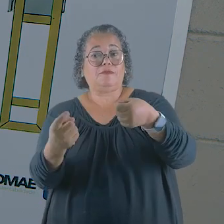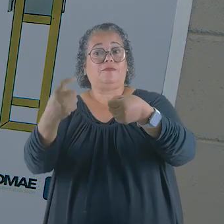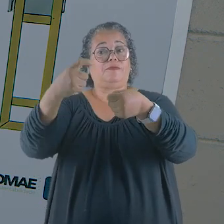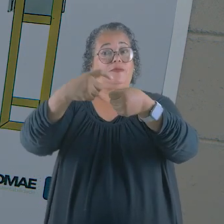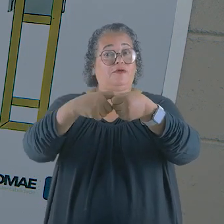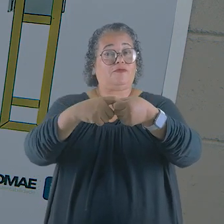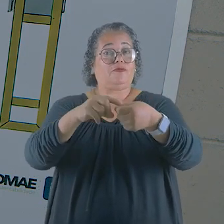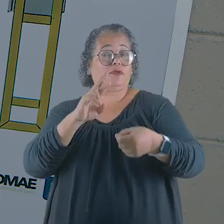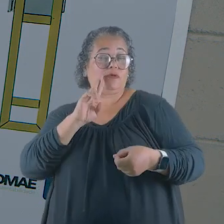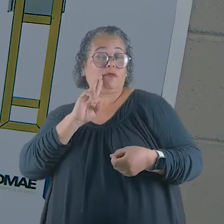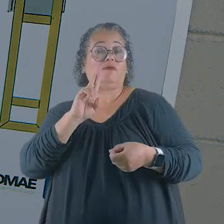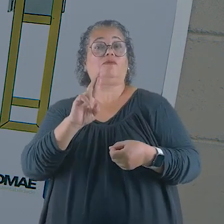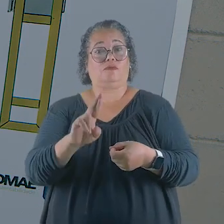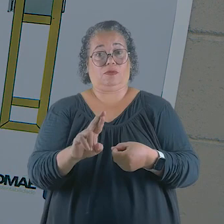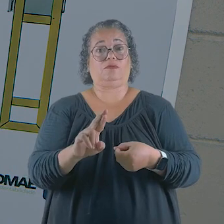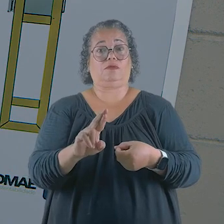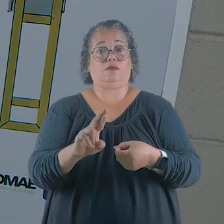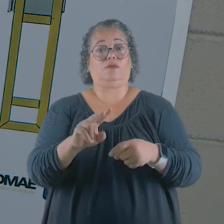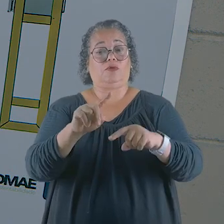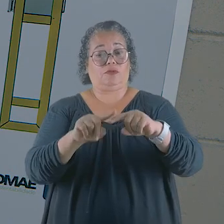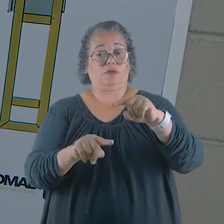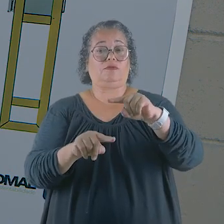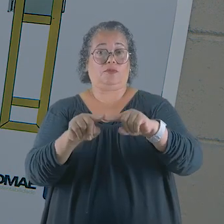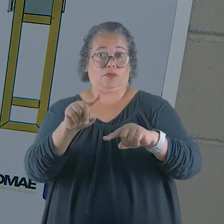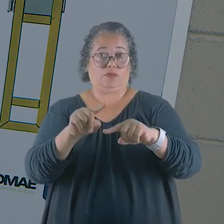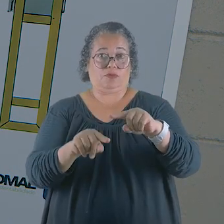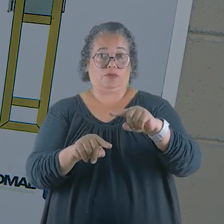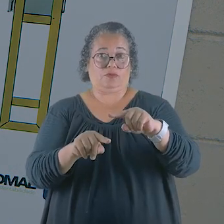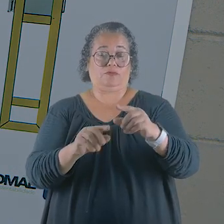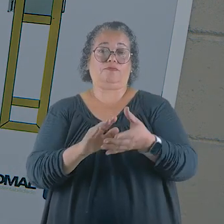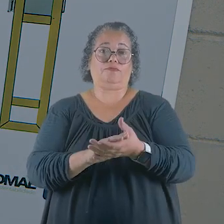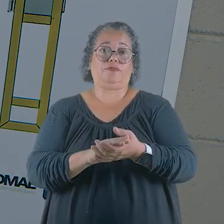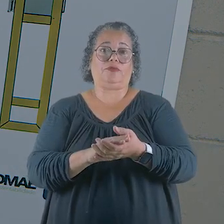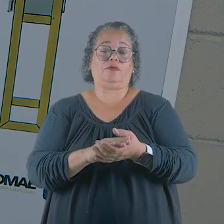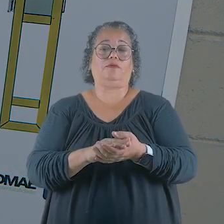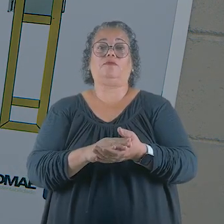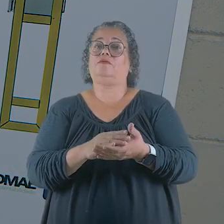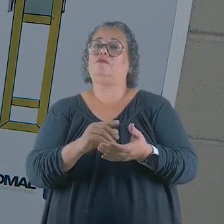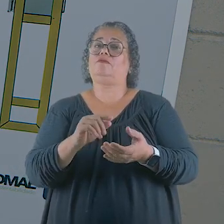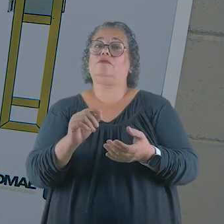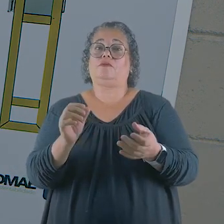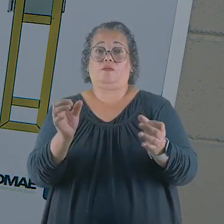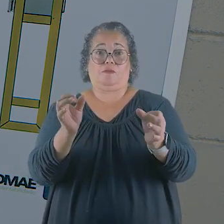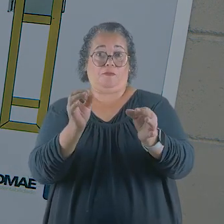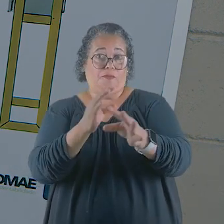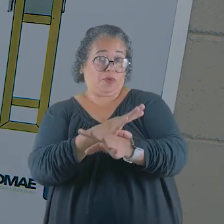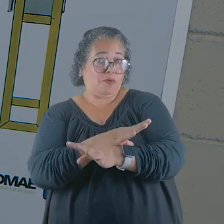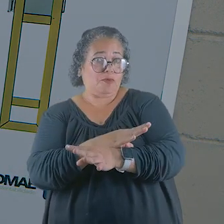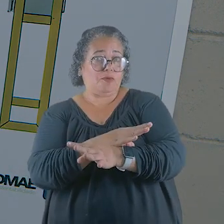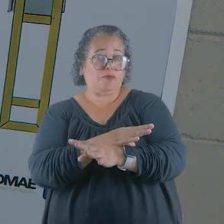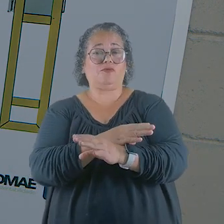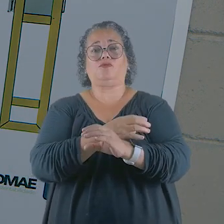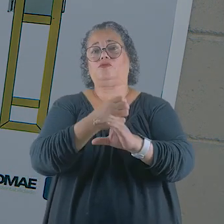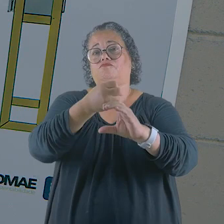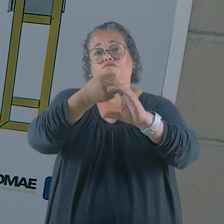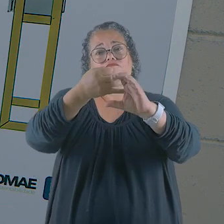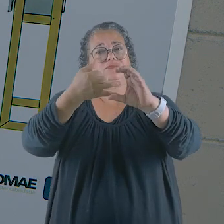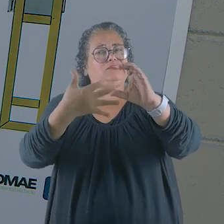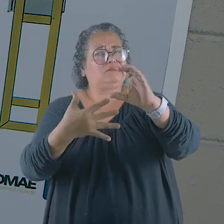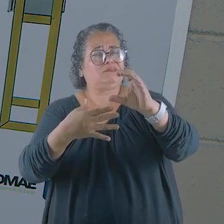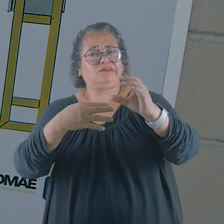nos retornar com os resultados daquele produto analisado. Uma vez feito isso, determinadas essas